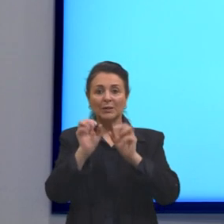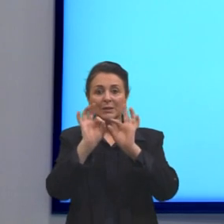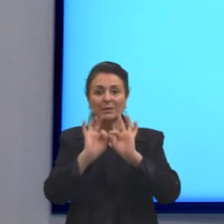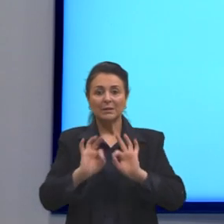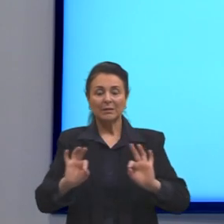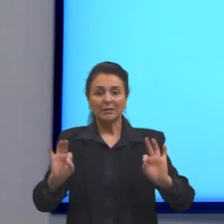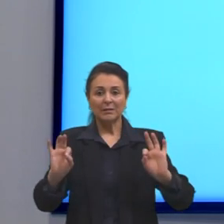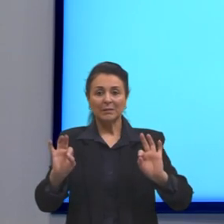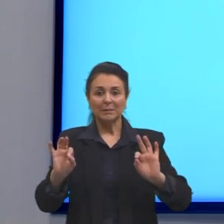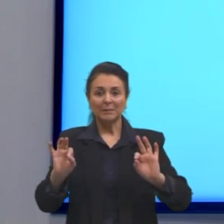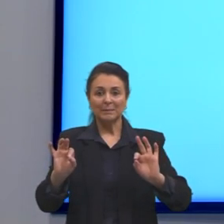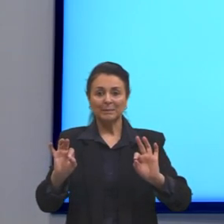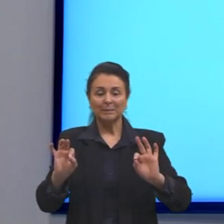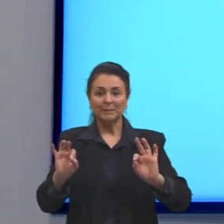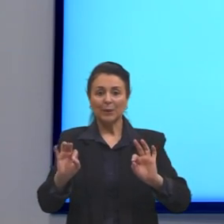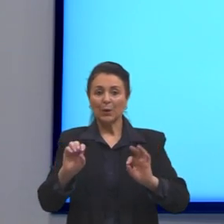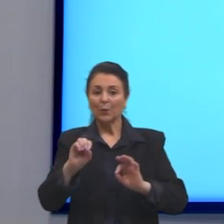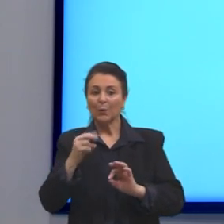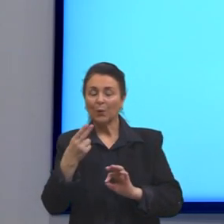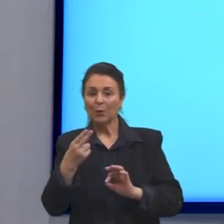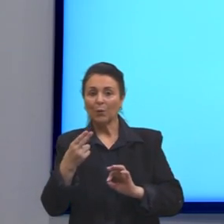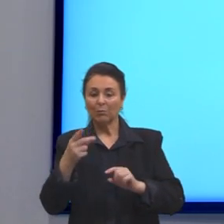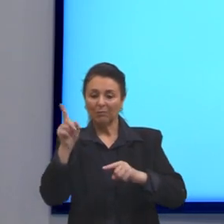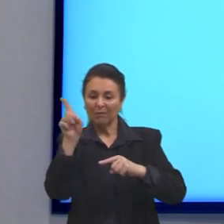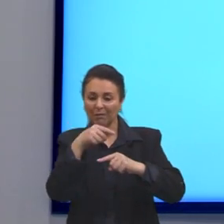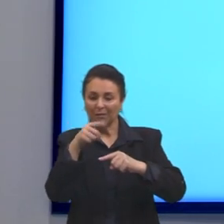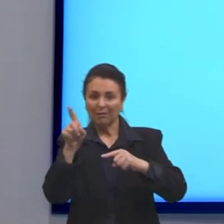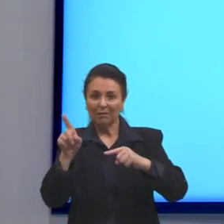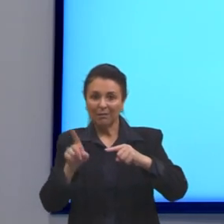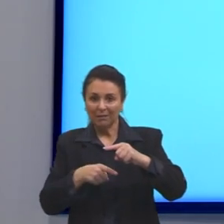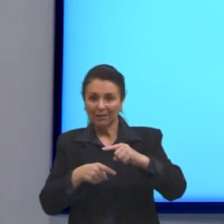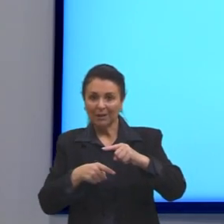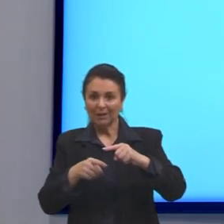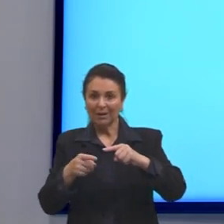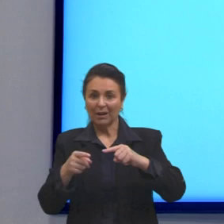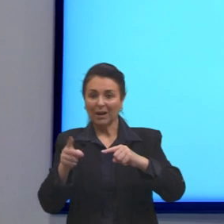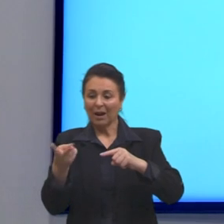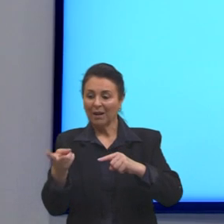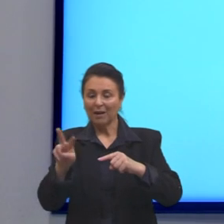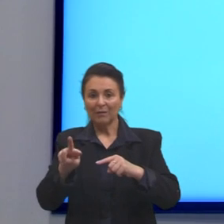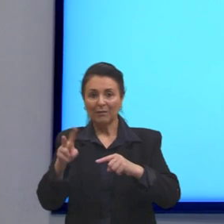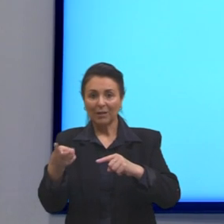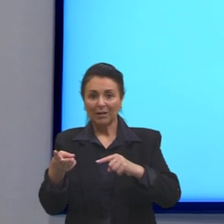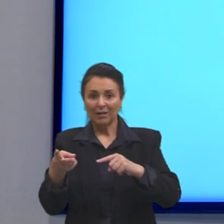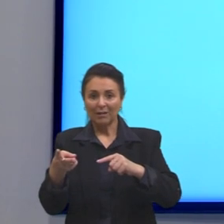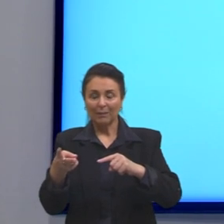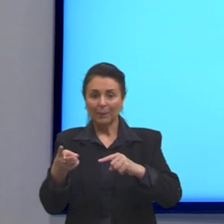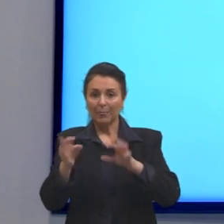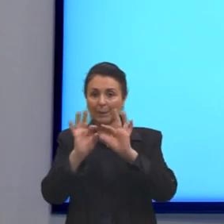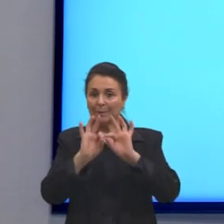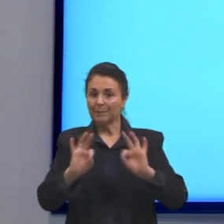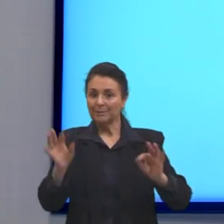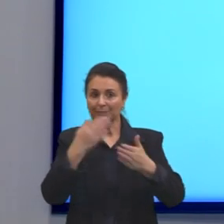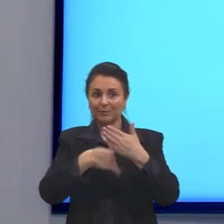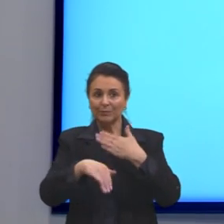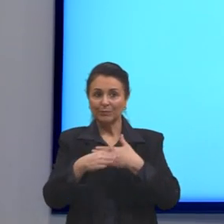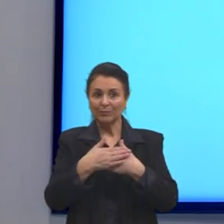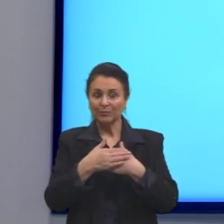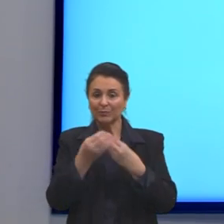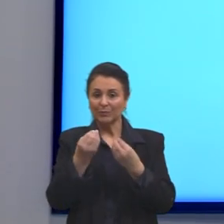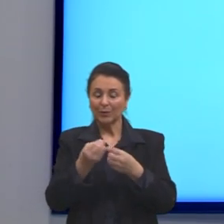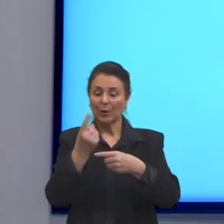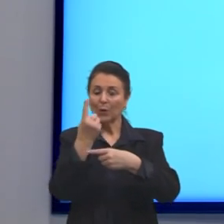ou, como a gente diz, cortar ali a variável. Eu simplifiquei tudo e ficou como?